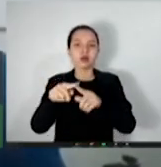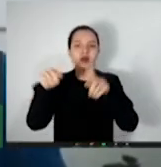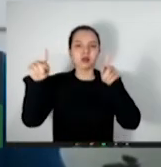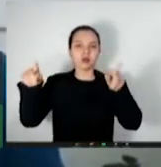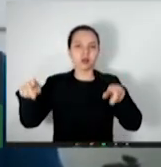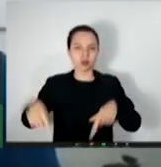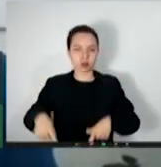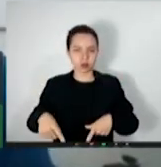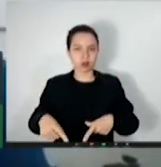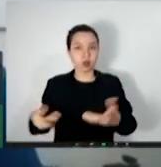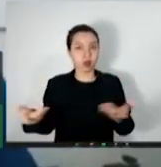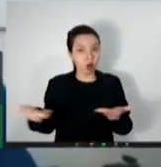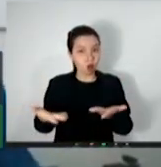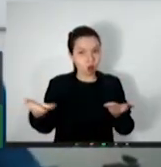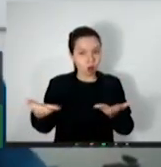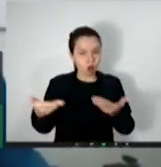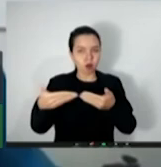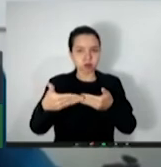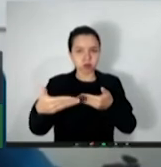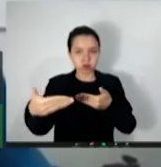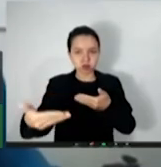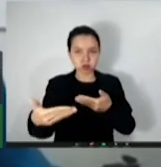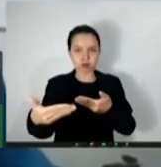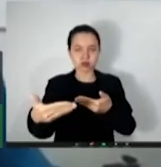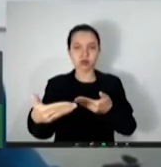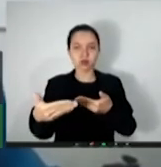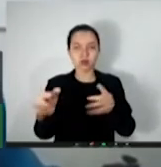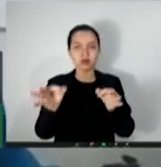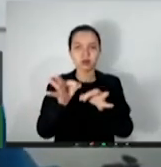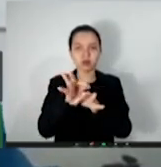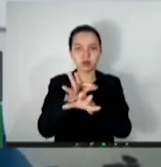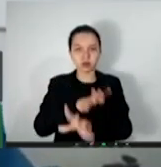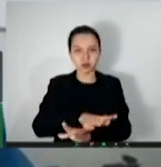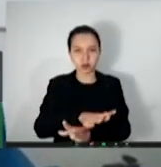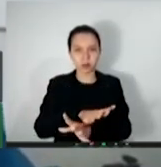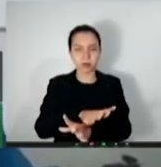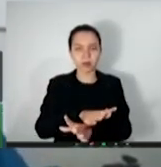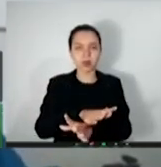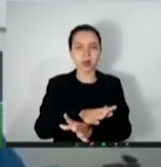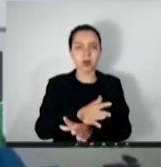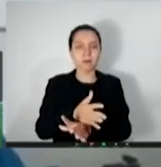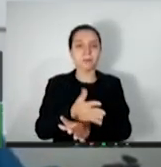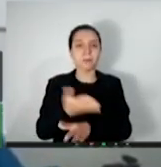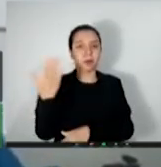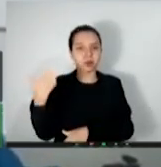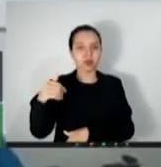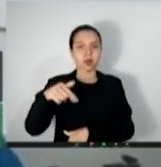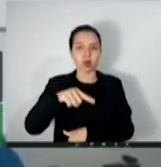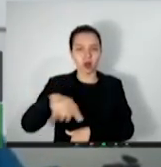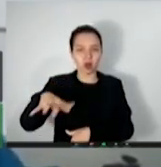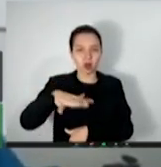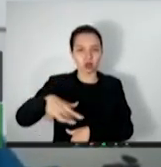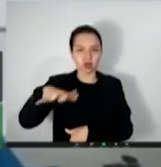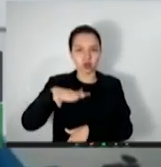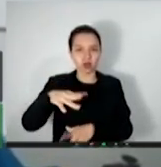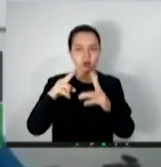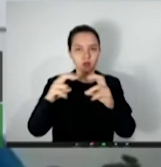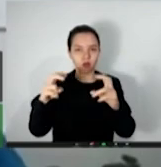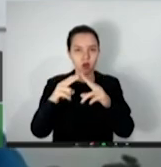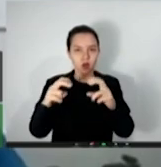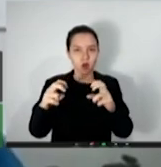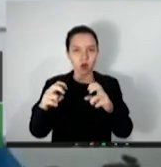finalizado agora. Tem algum dado da Grande Florianópolis que teve que ser verificado ontem e foi